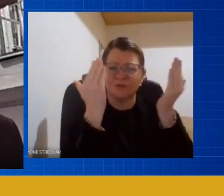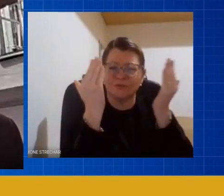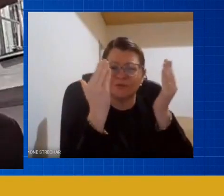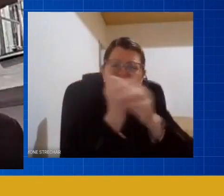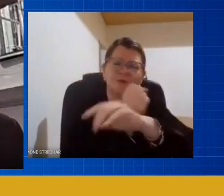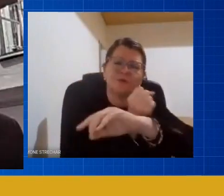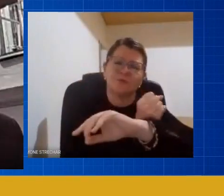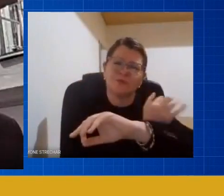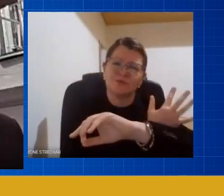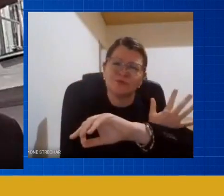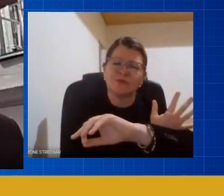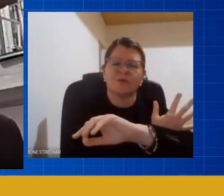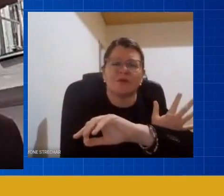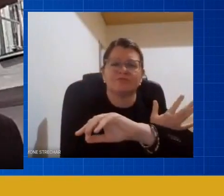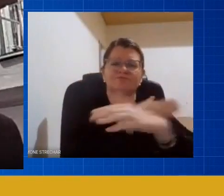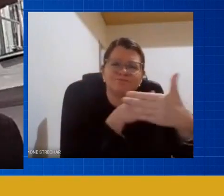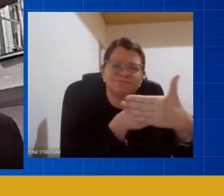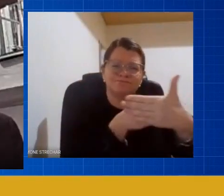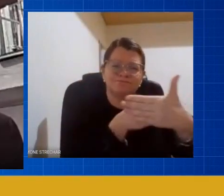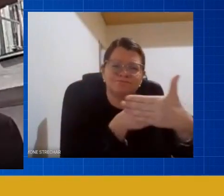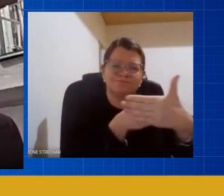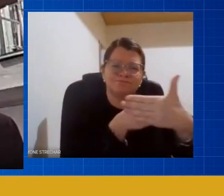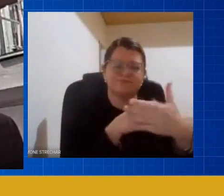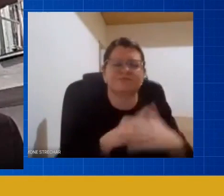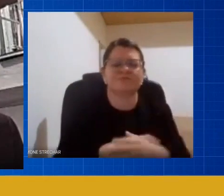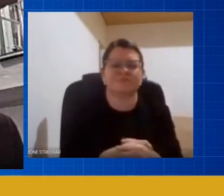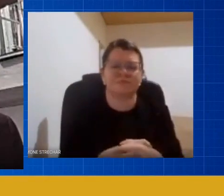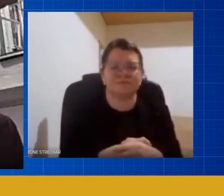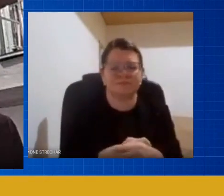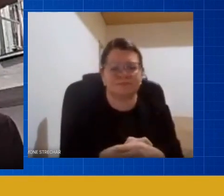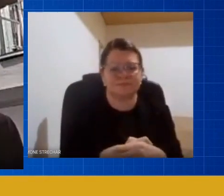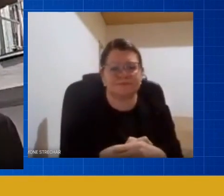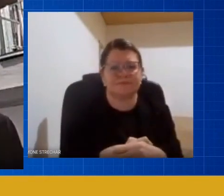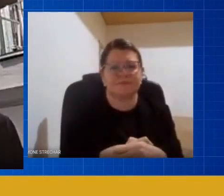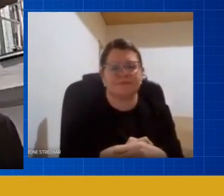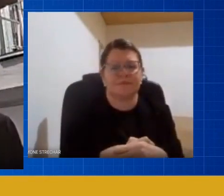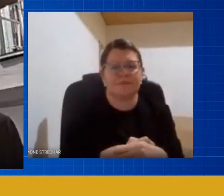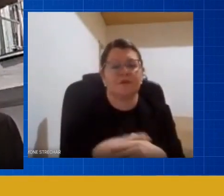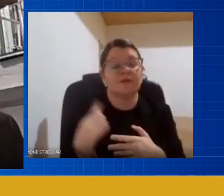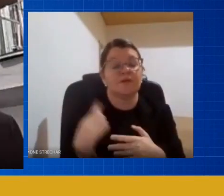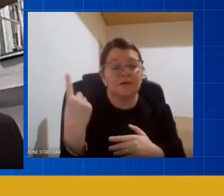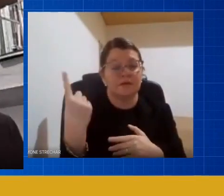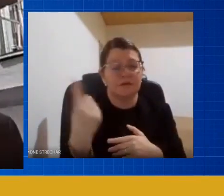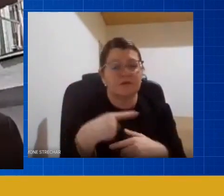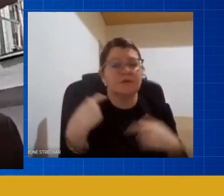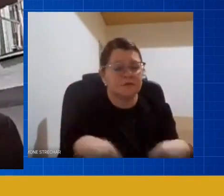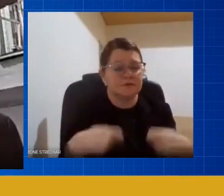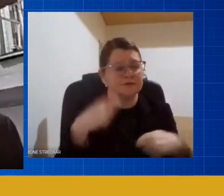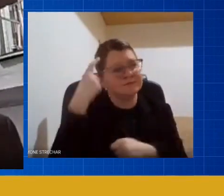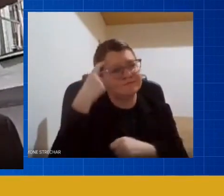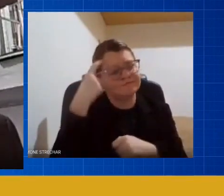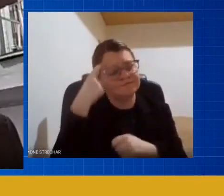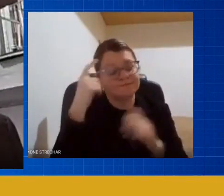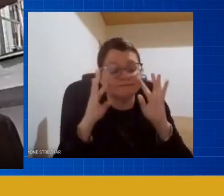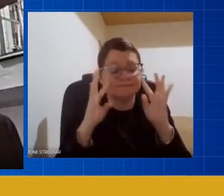estejamos atentos a isso porque às vezes na vida de uma criança